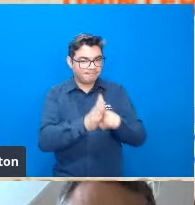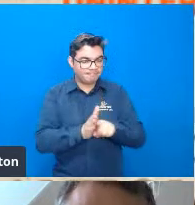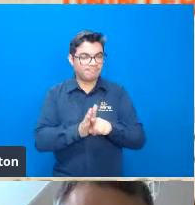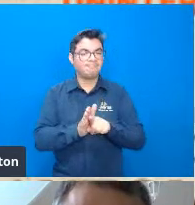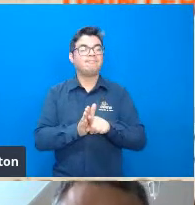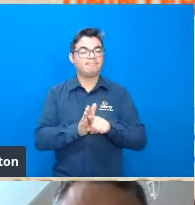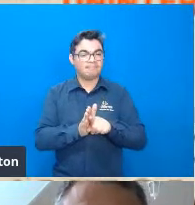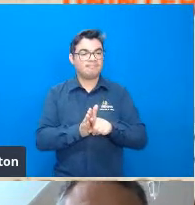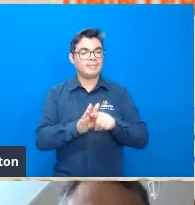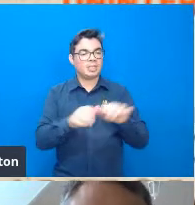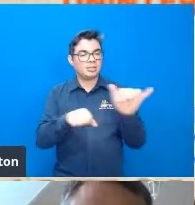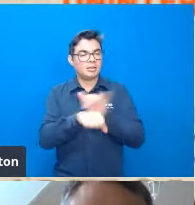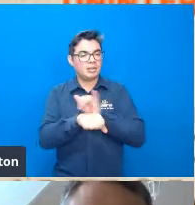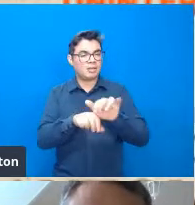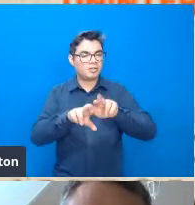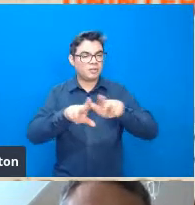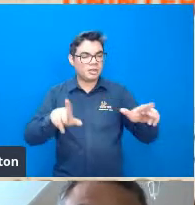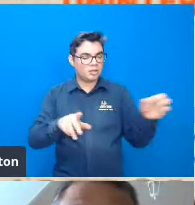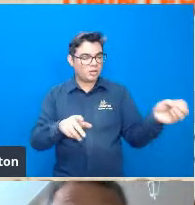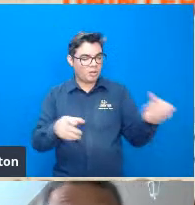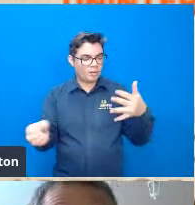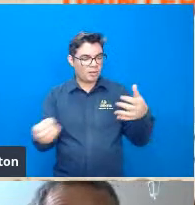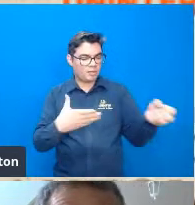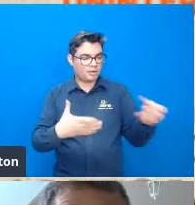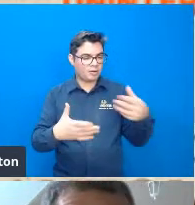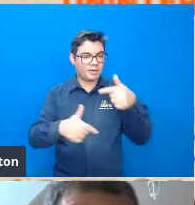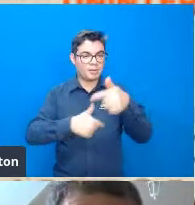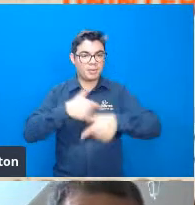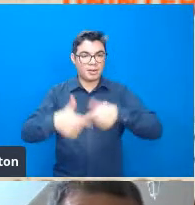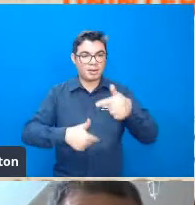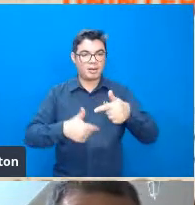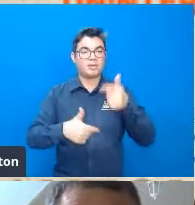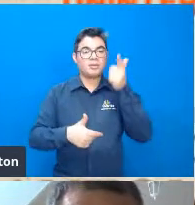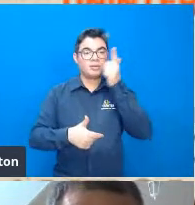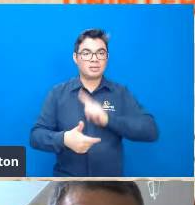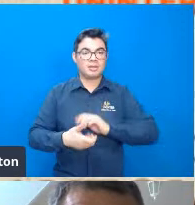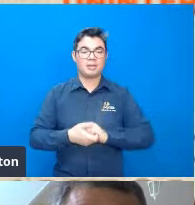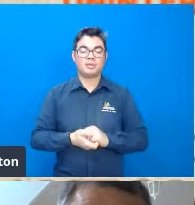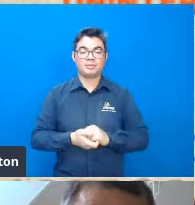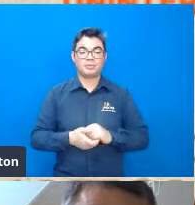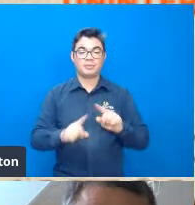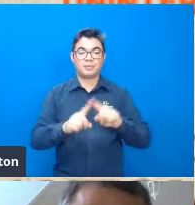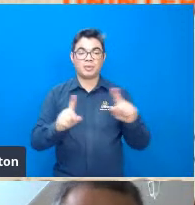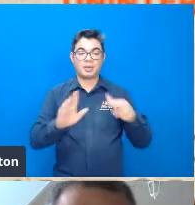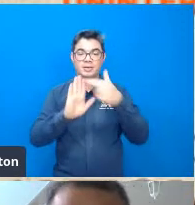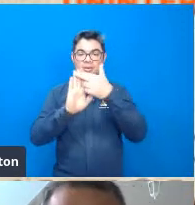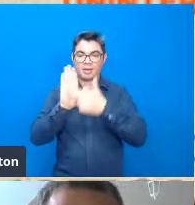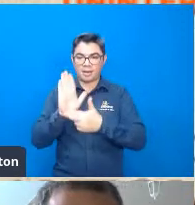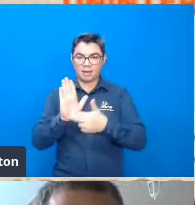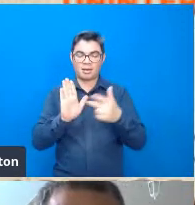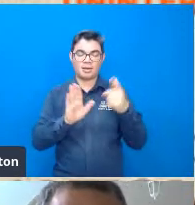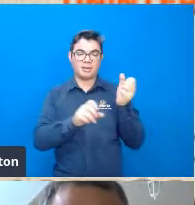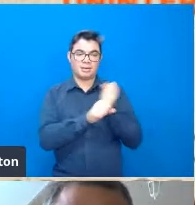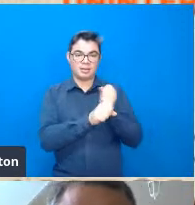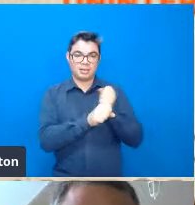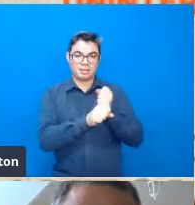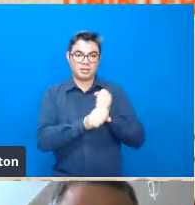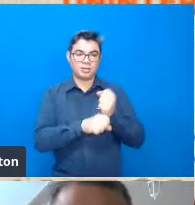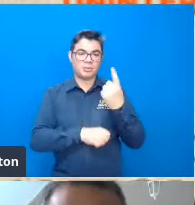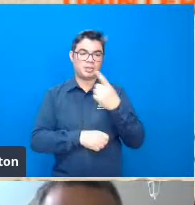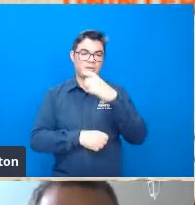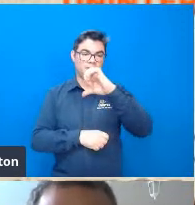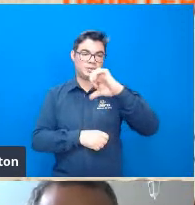técnicas mais modernas de trabalho mas entre os anos 90 1990